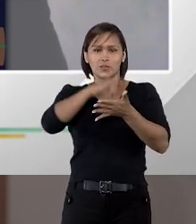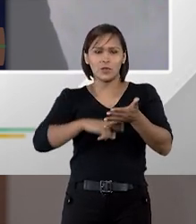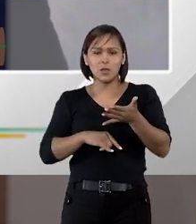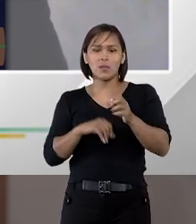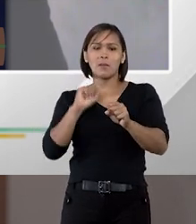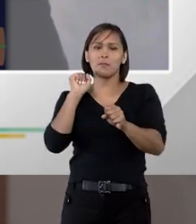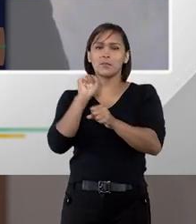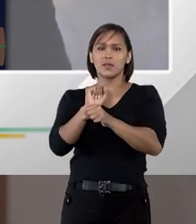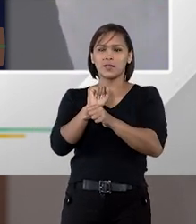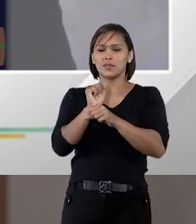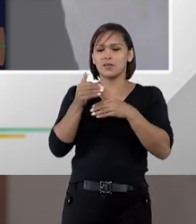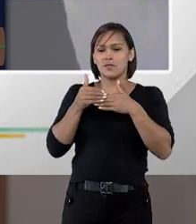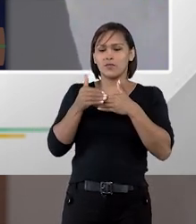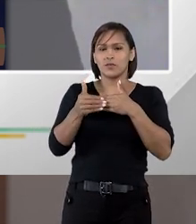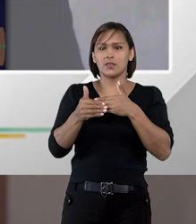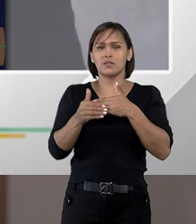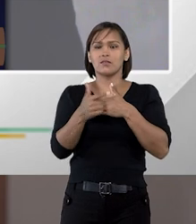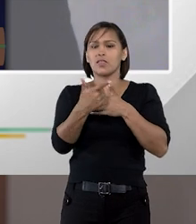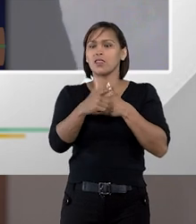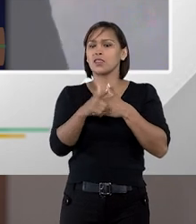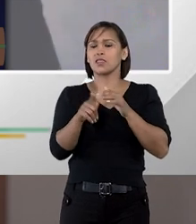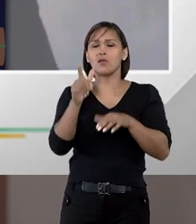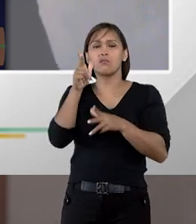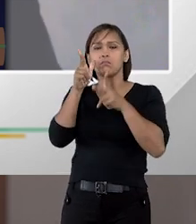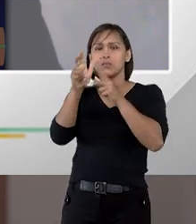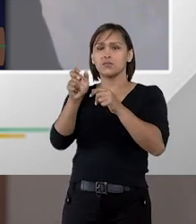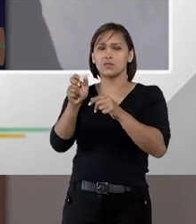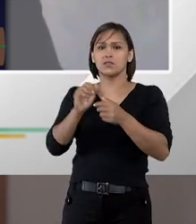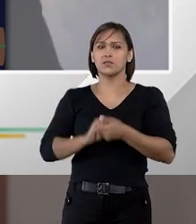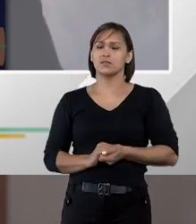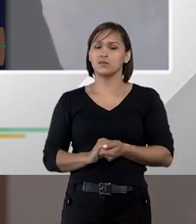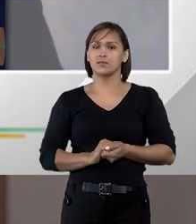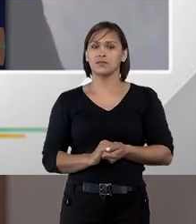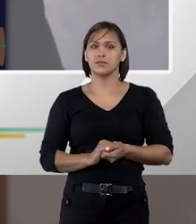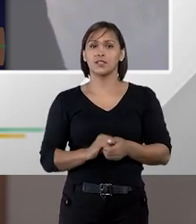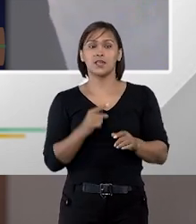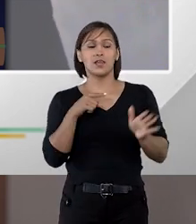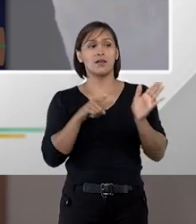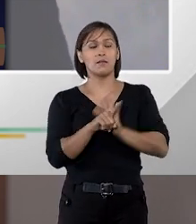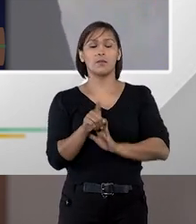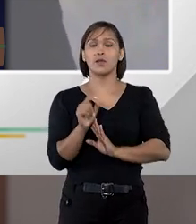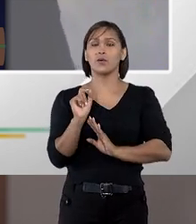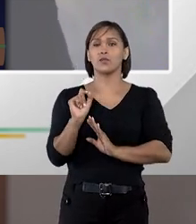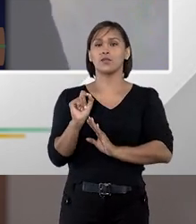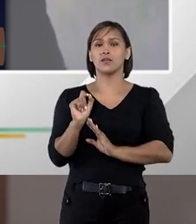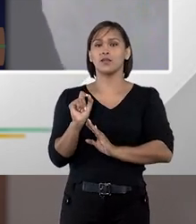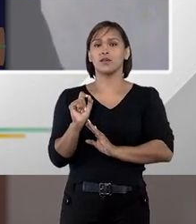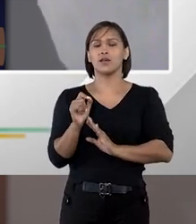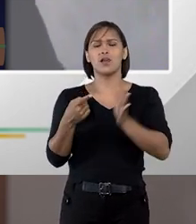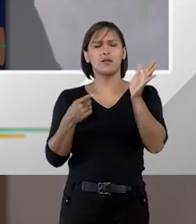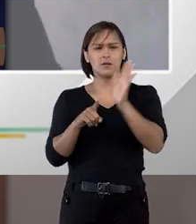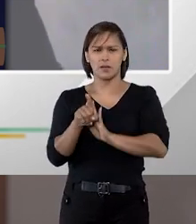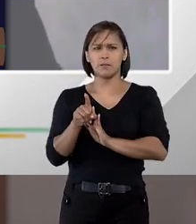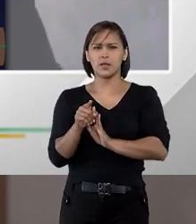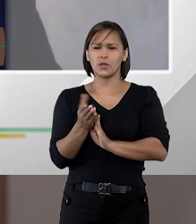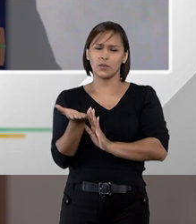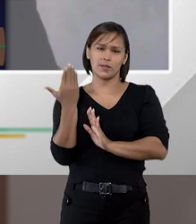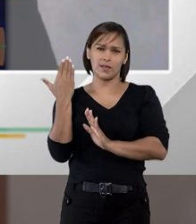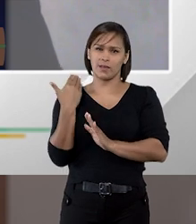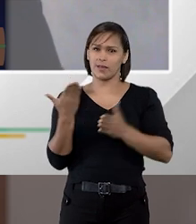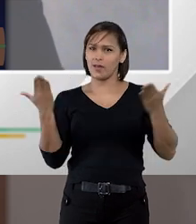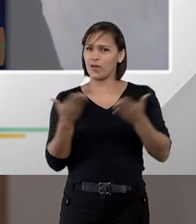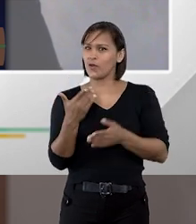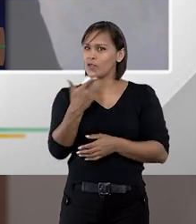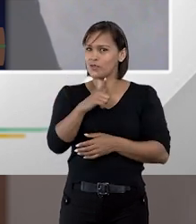discutindo e paralisando o certame não venceram a licitação e aí a pergunta ficava no ar era era pergunta